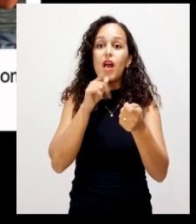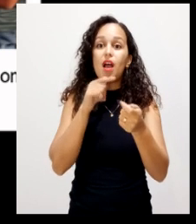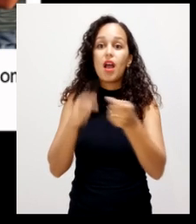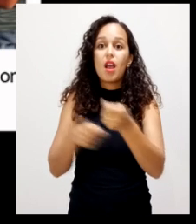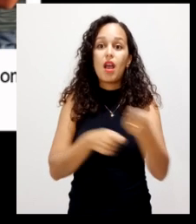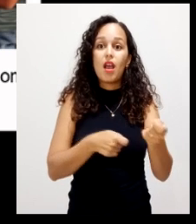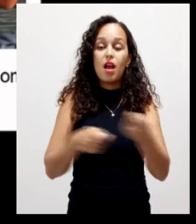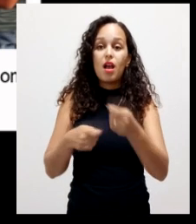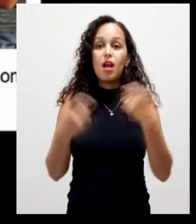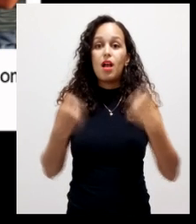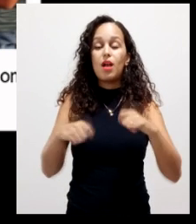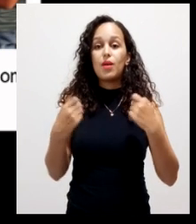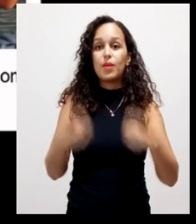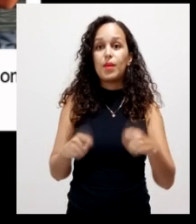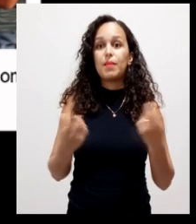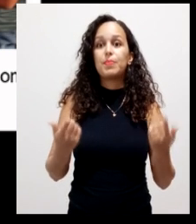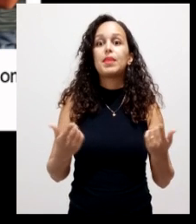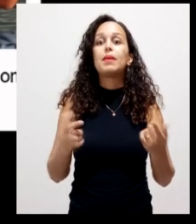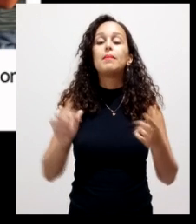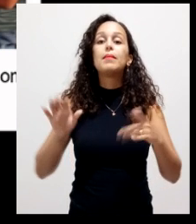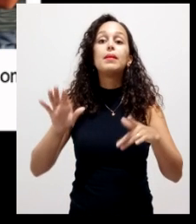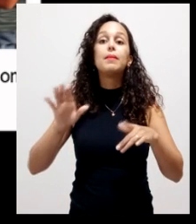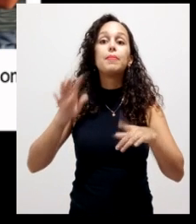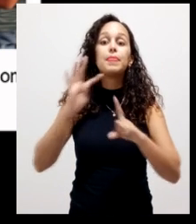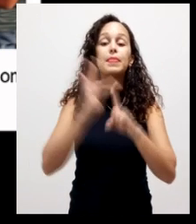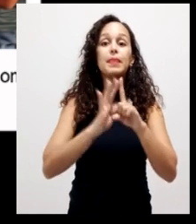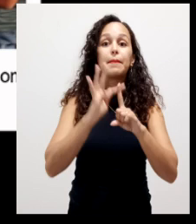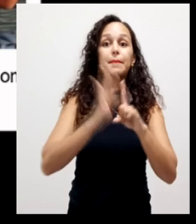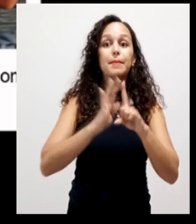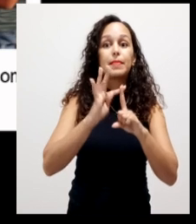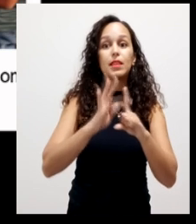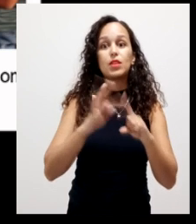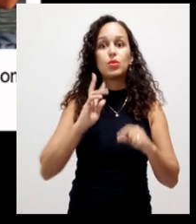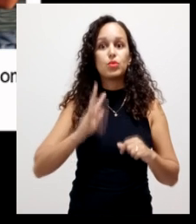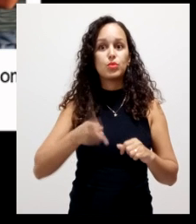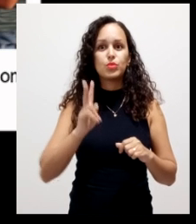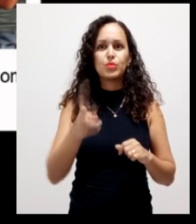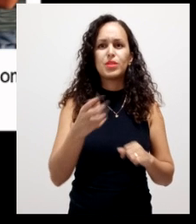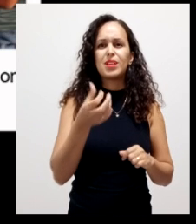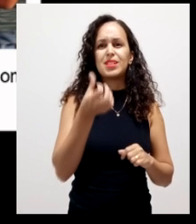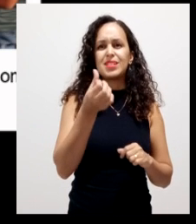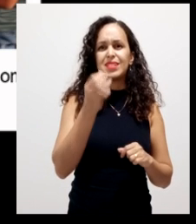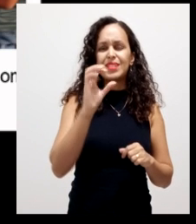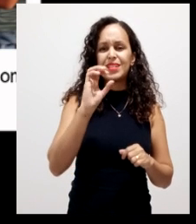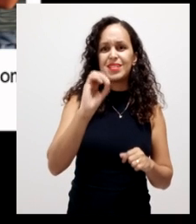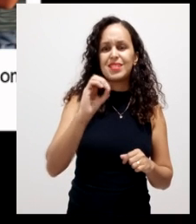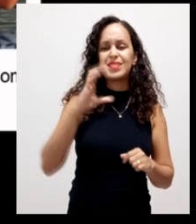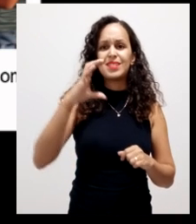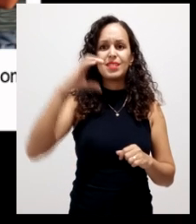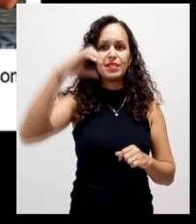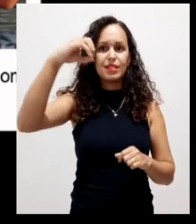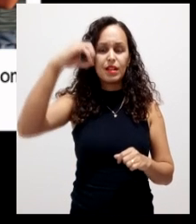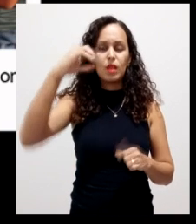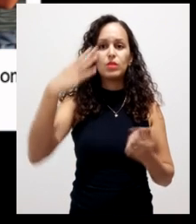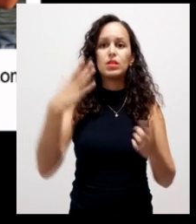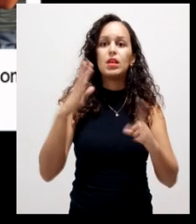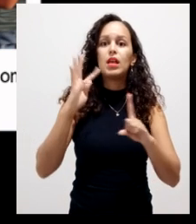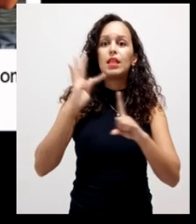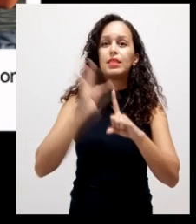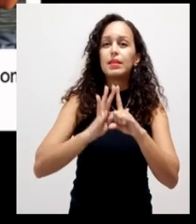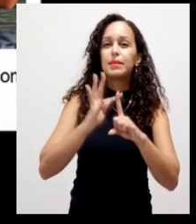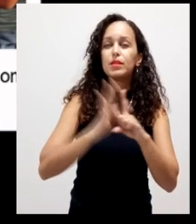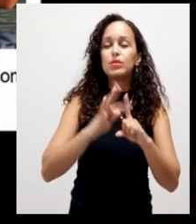leira para que a temperatura ela seja mantida na faixa de 60 graus inicialmente